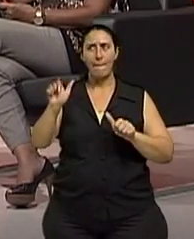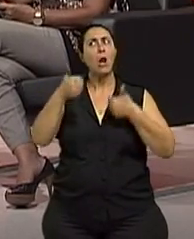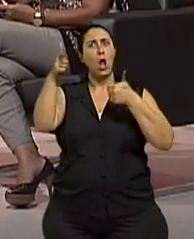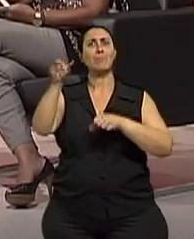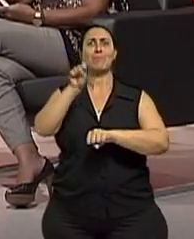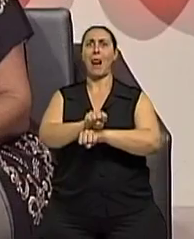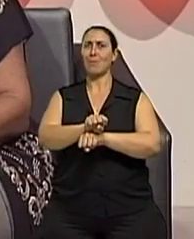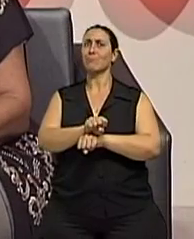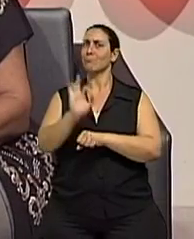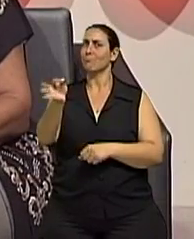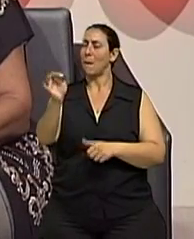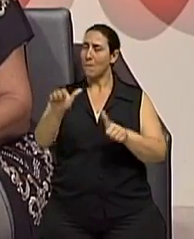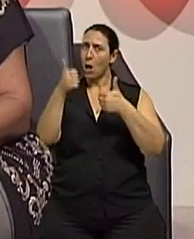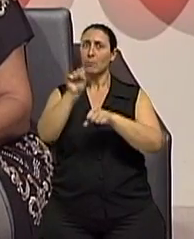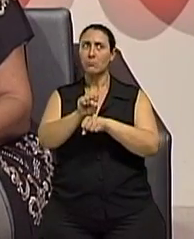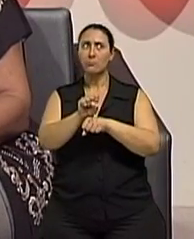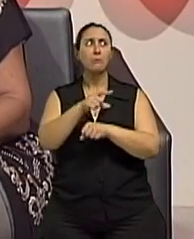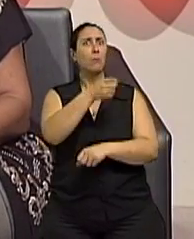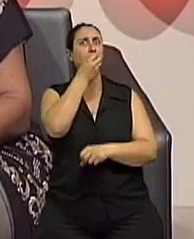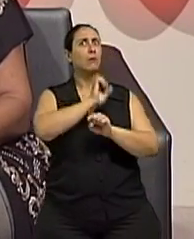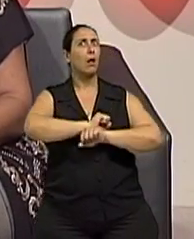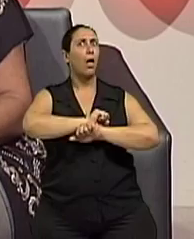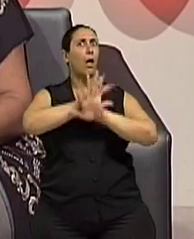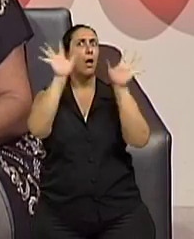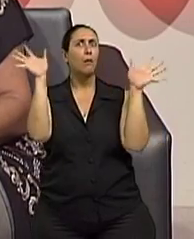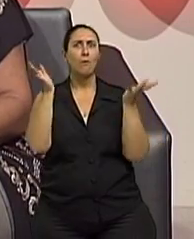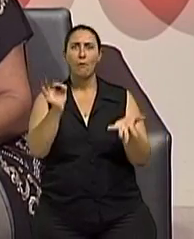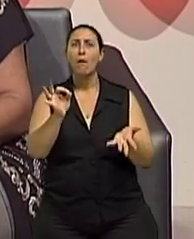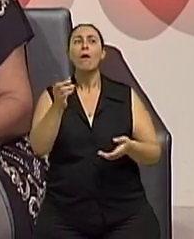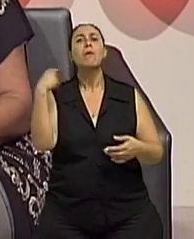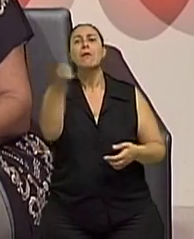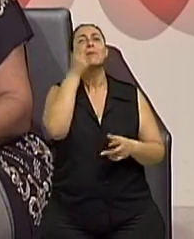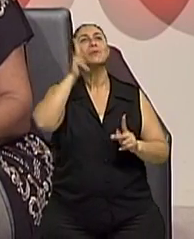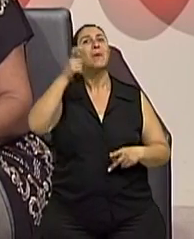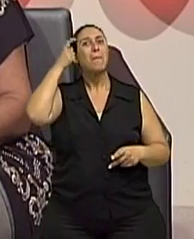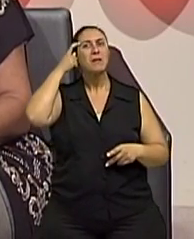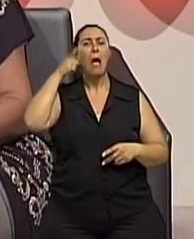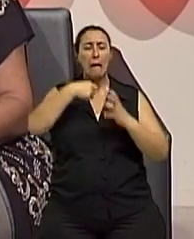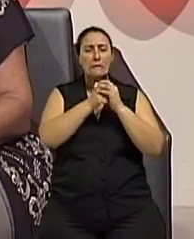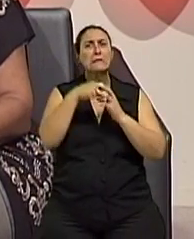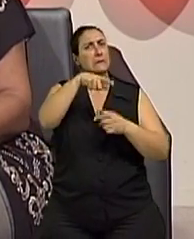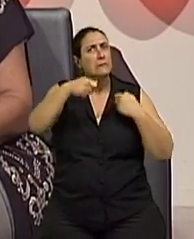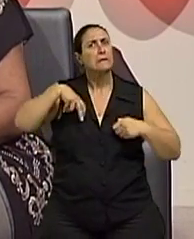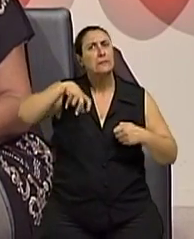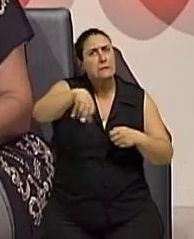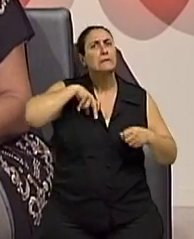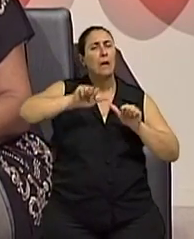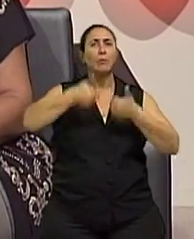Ah, ok. Já ficou claro também? Lógico, aqui subjetivamente, mas eu esclareço agora